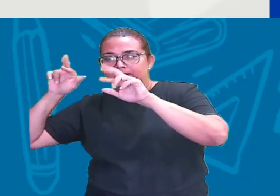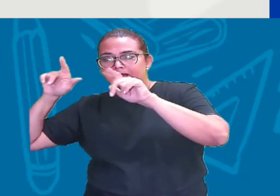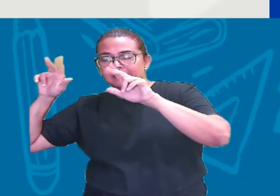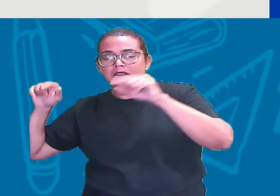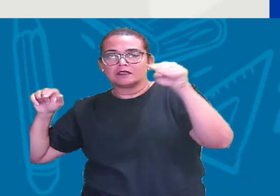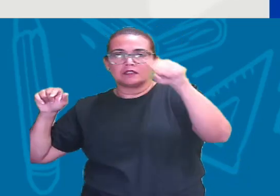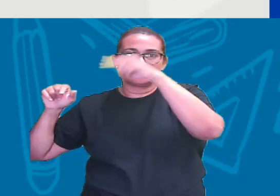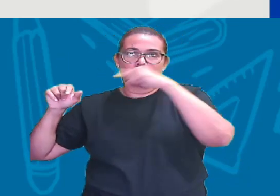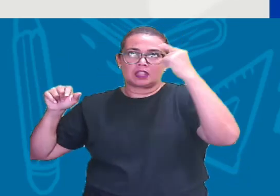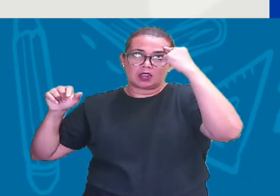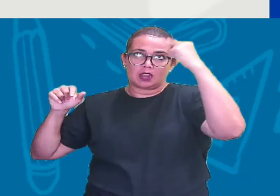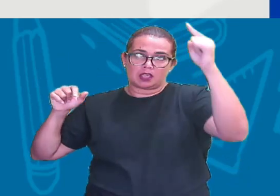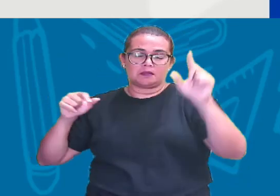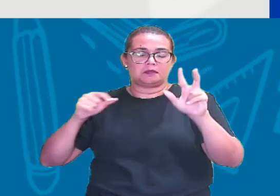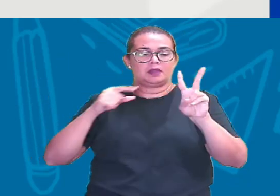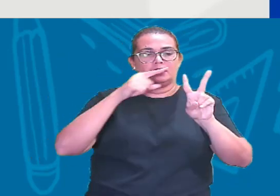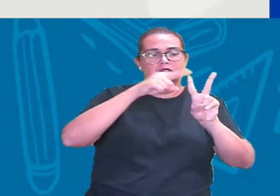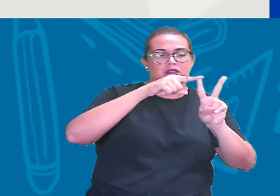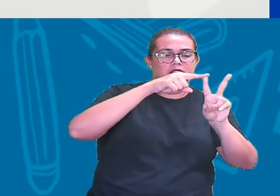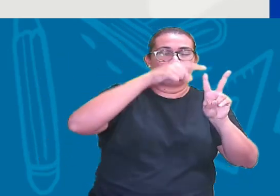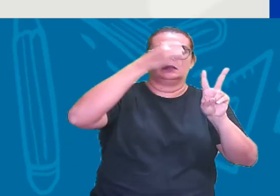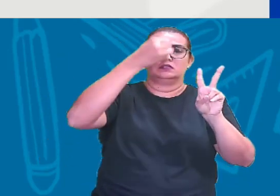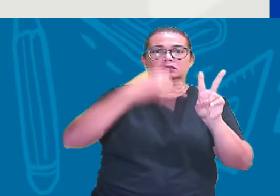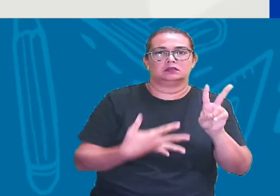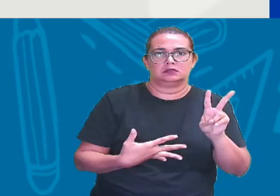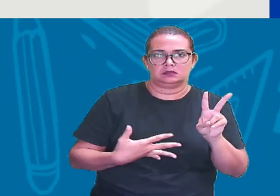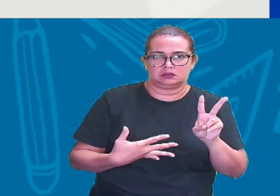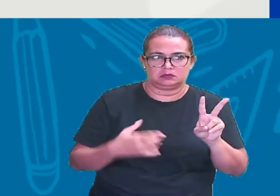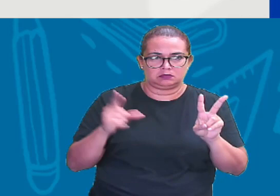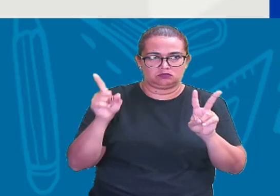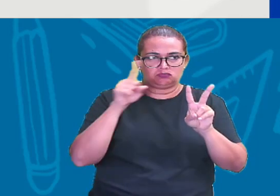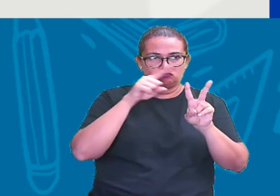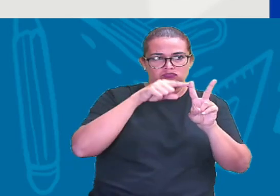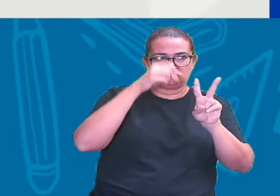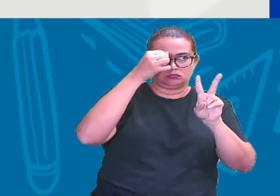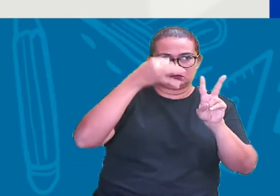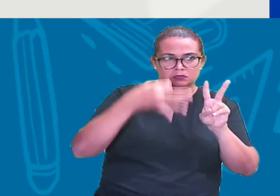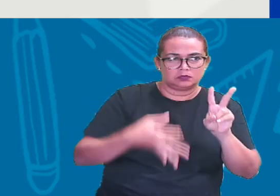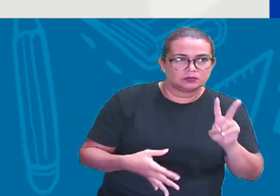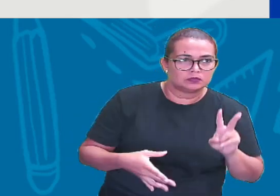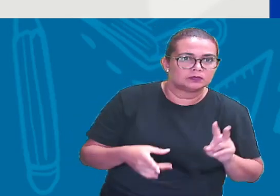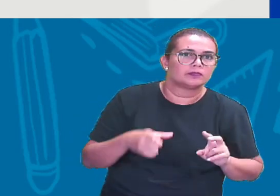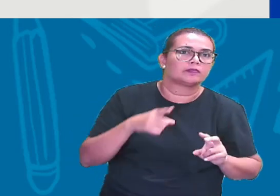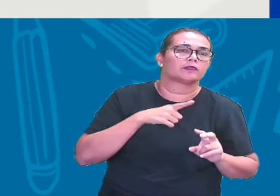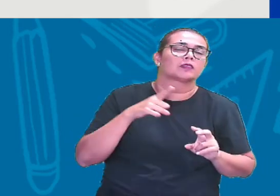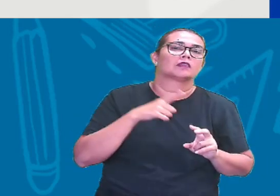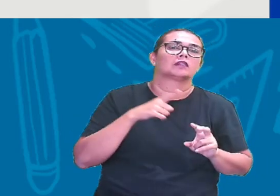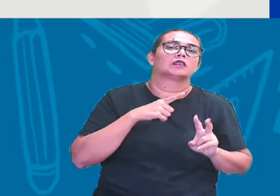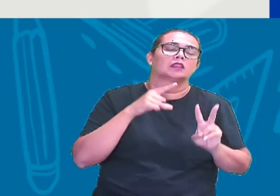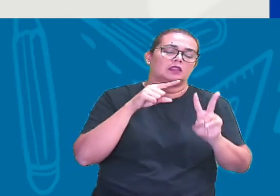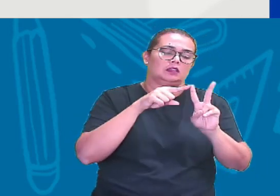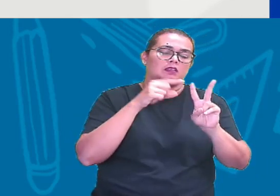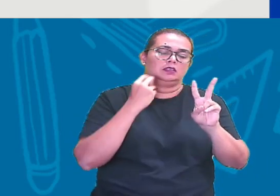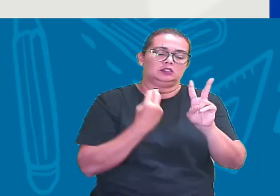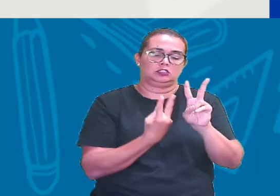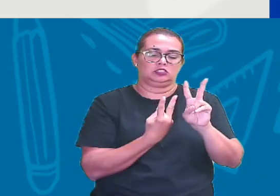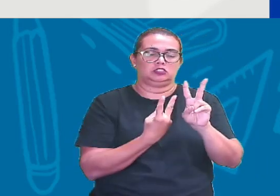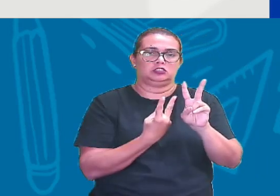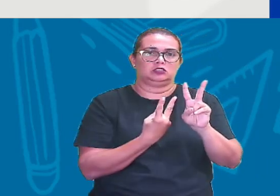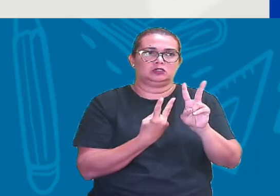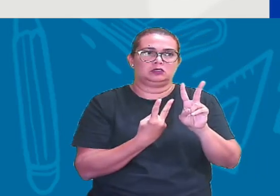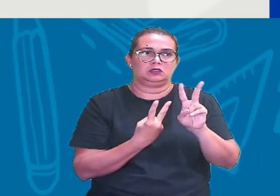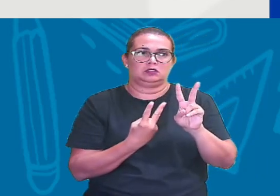disso Olha aí Como exemplo Aqui ó Em nosso quadro Nós vamos ter a raiz de 2 Que é